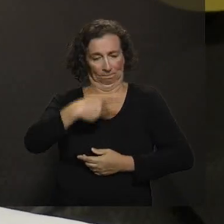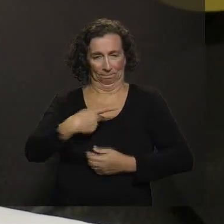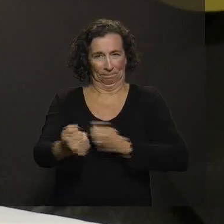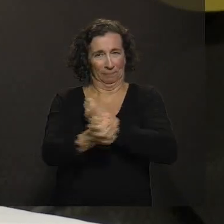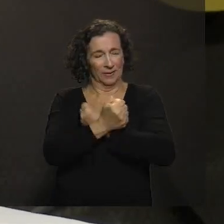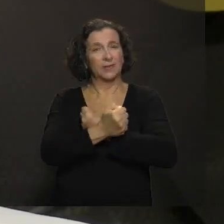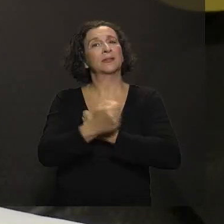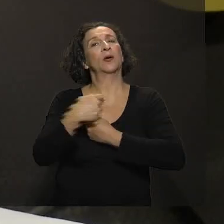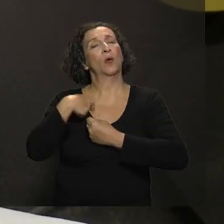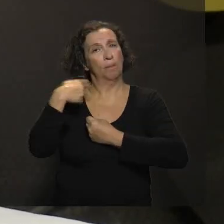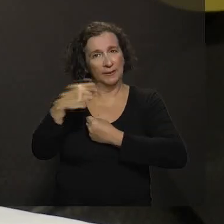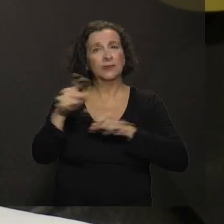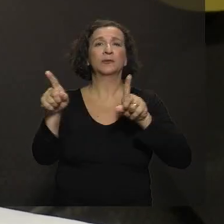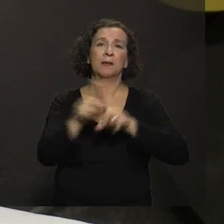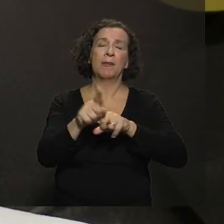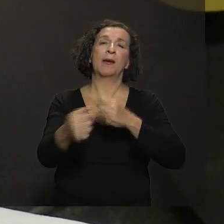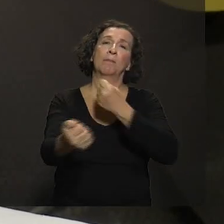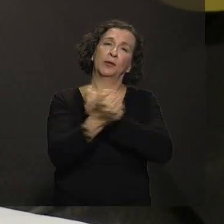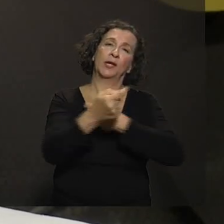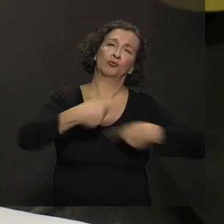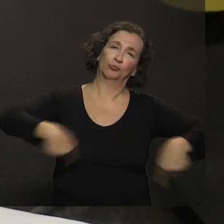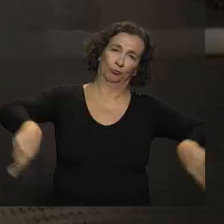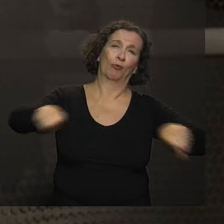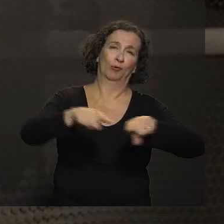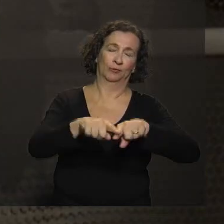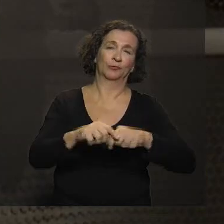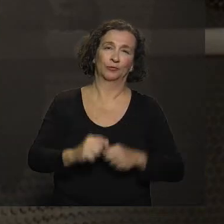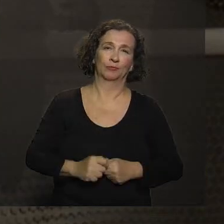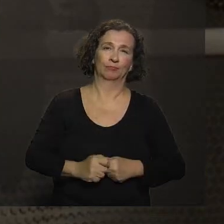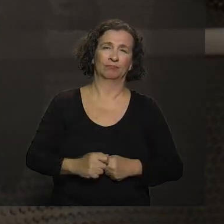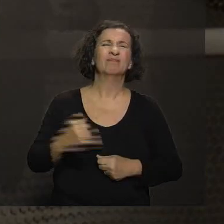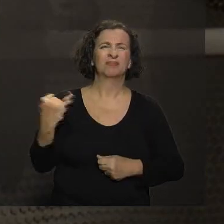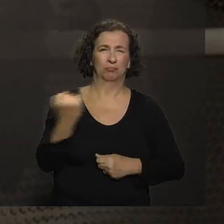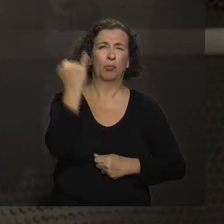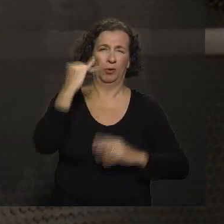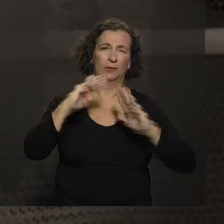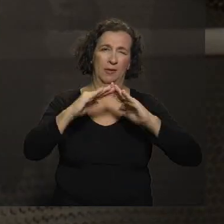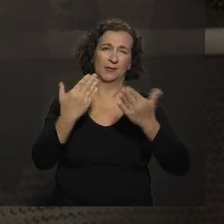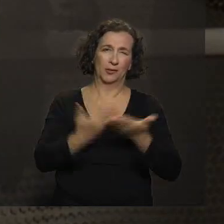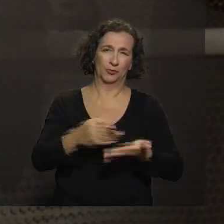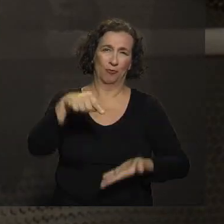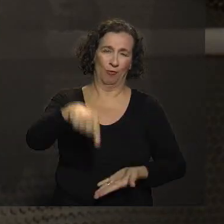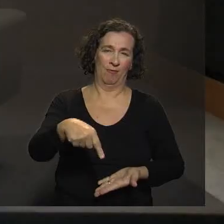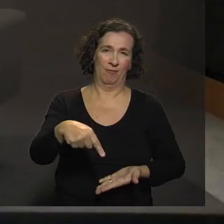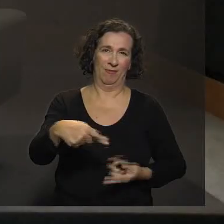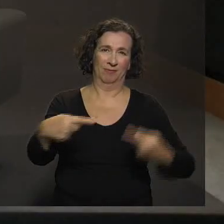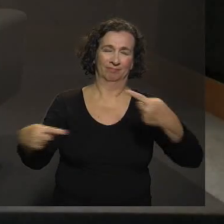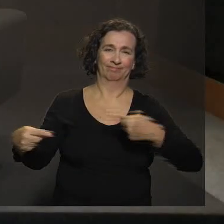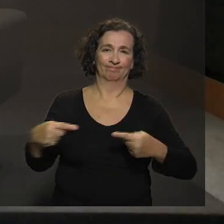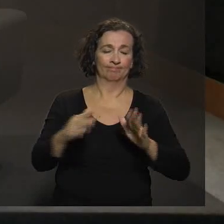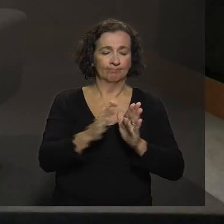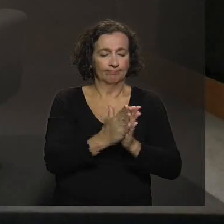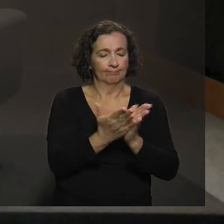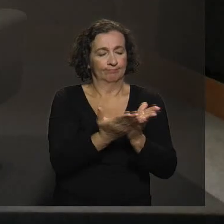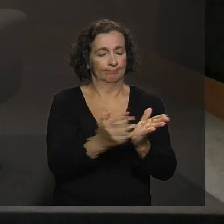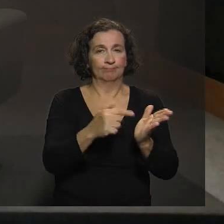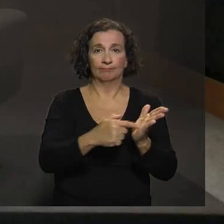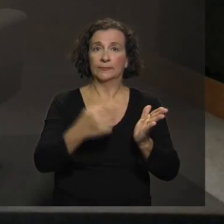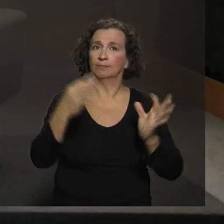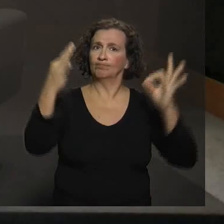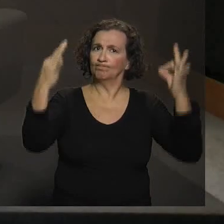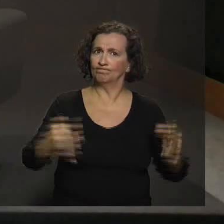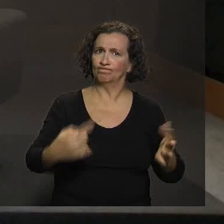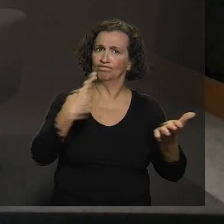sim, mas é uma questão da proteção da coletividade, com certeza. E aí, a importância da escola nessa discussão, né? Com certeza. Caderneta de vacinação em dia. É